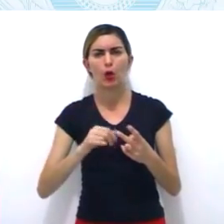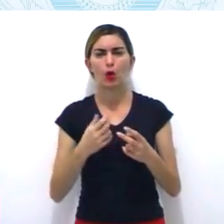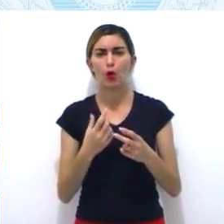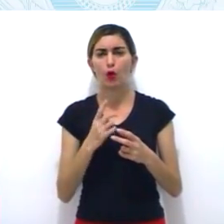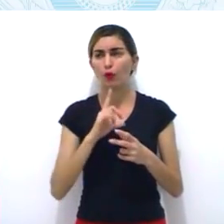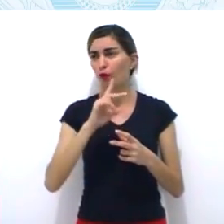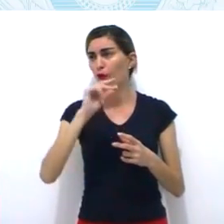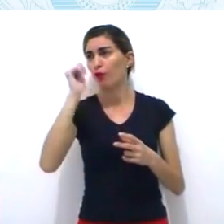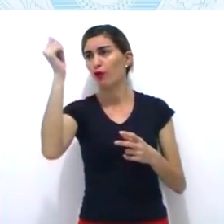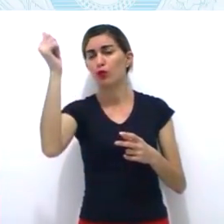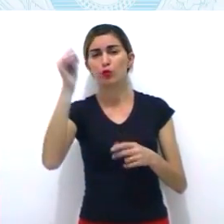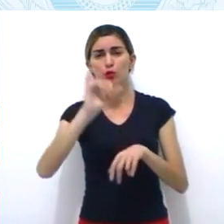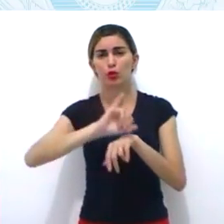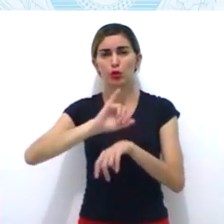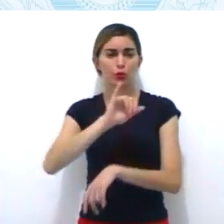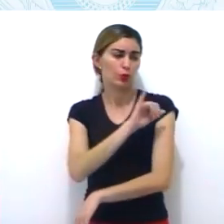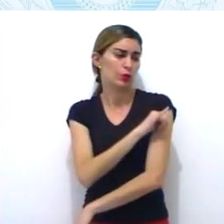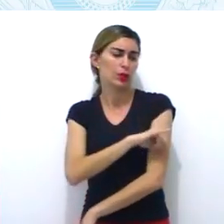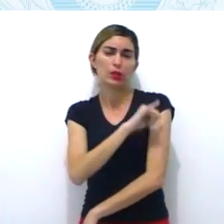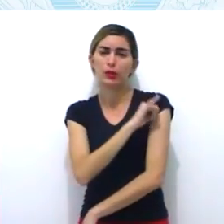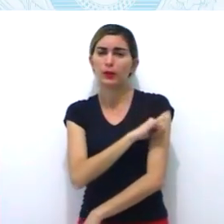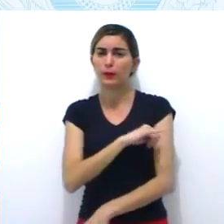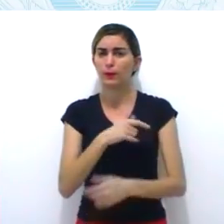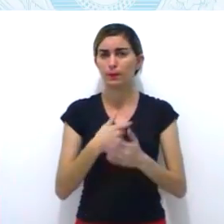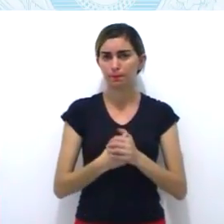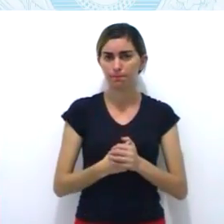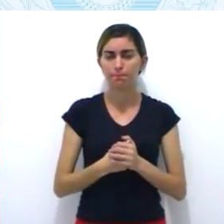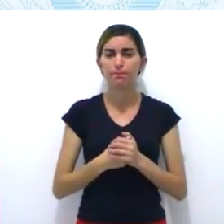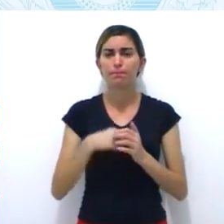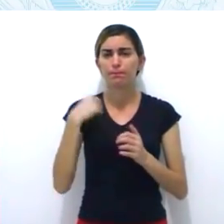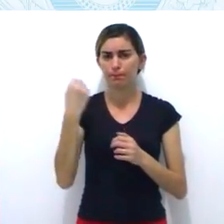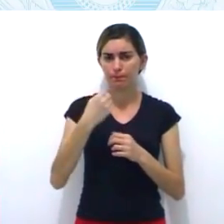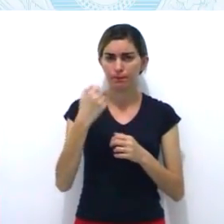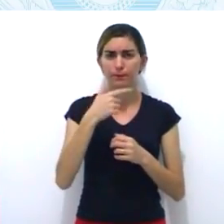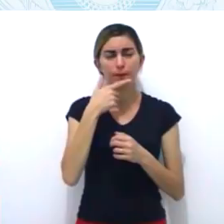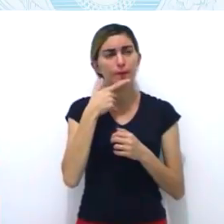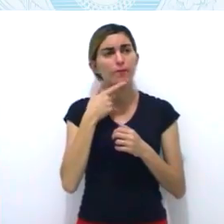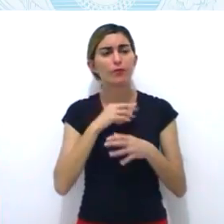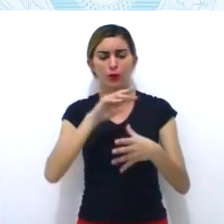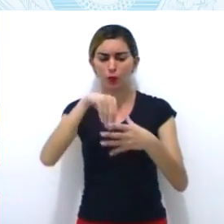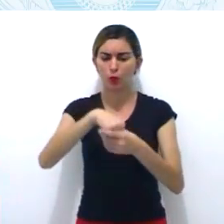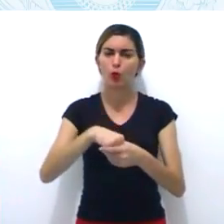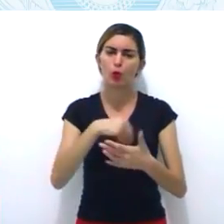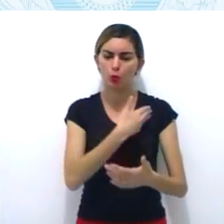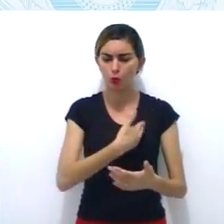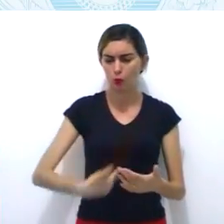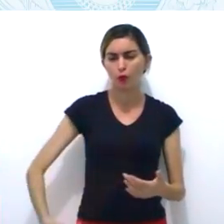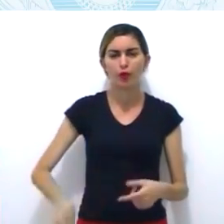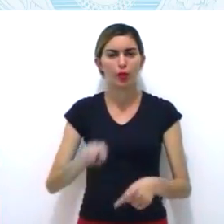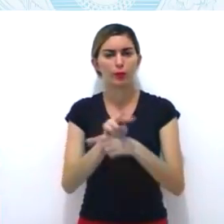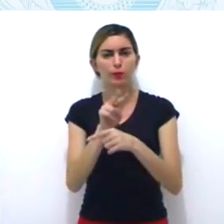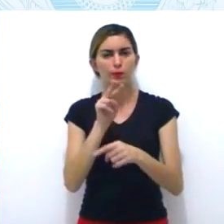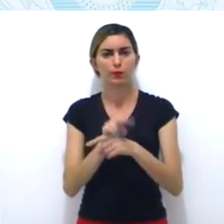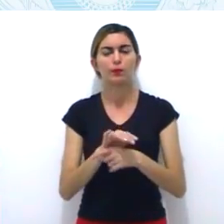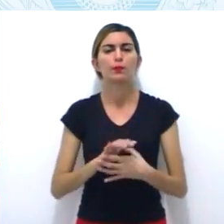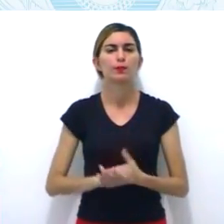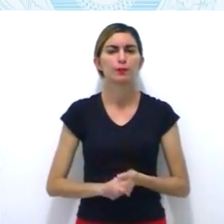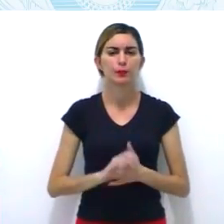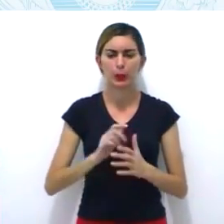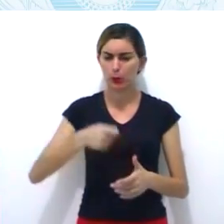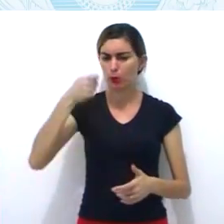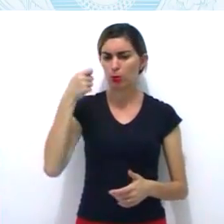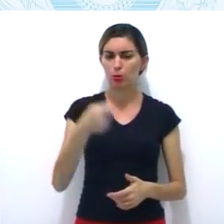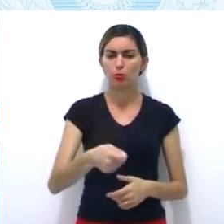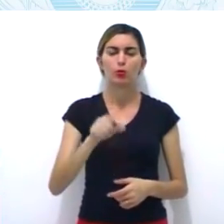que decretava o quê? Diversas mudanças em Pernambuco. Mas a revolução contou com os